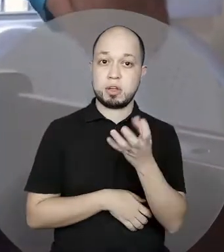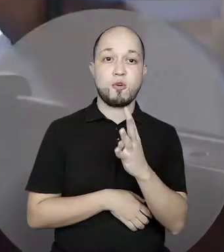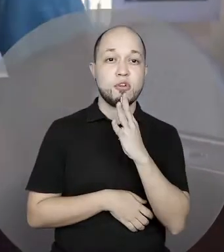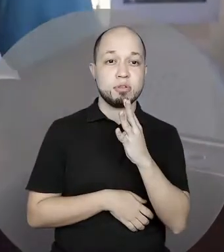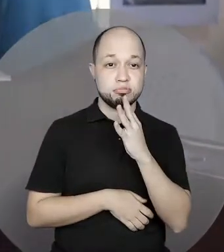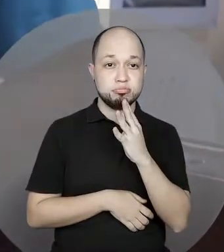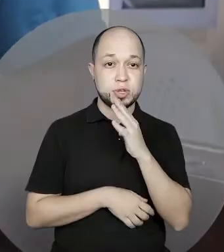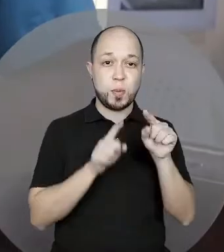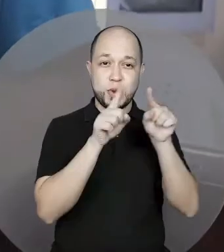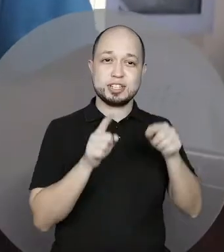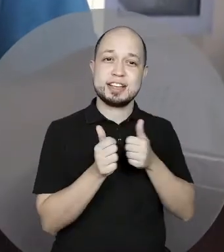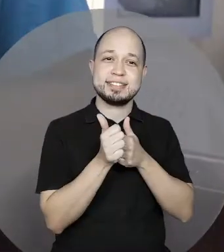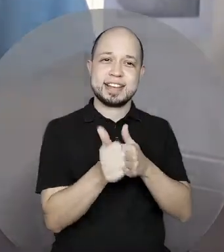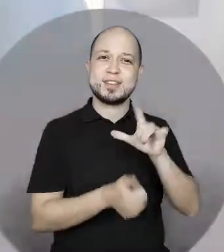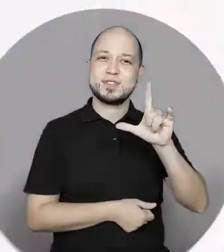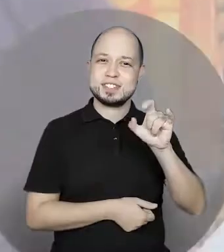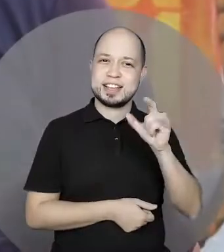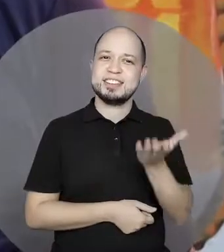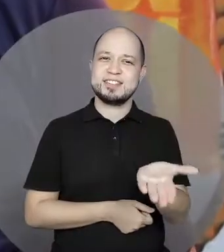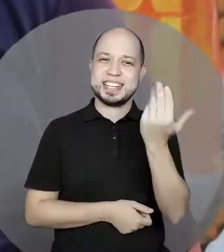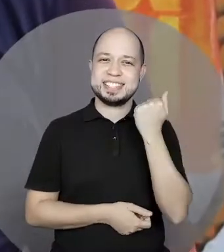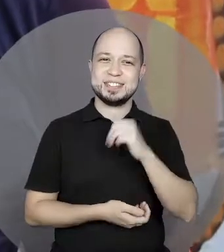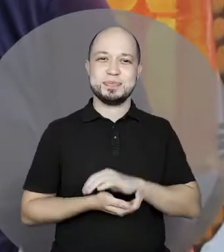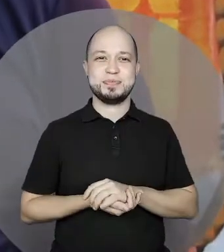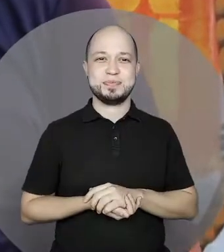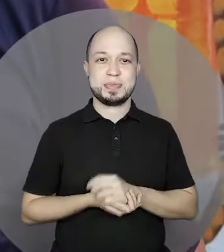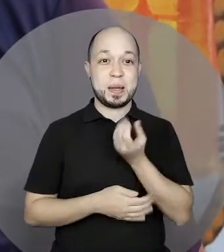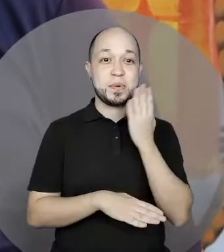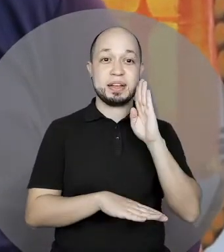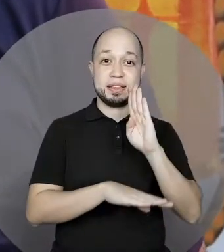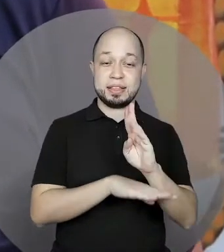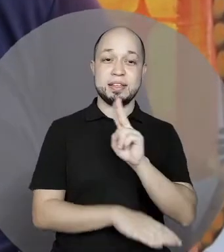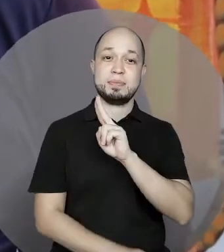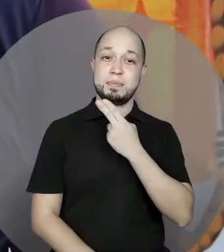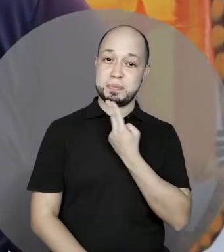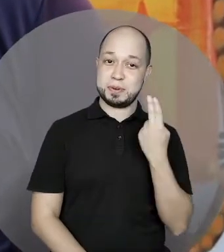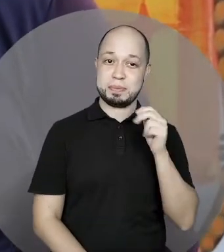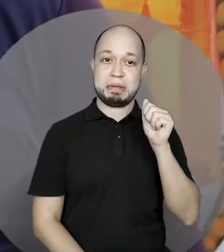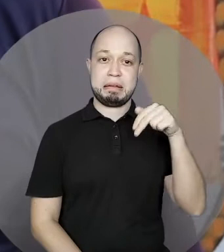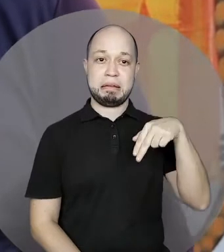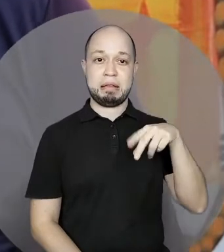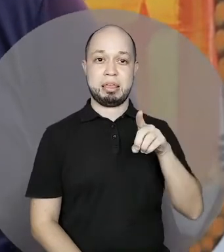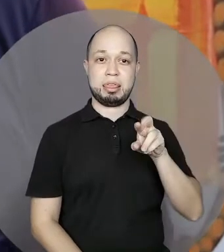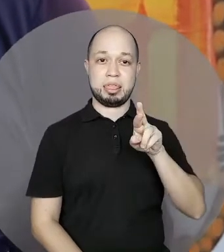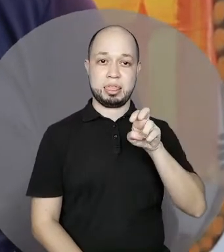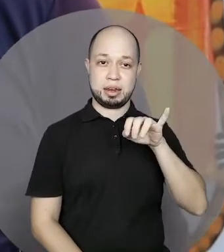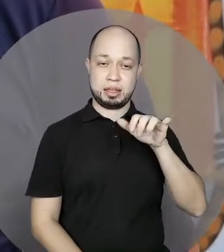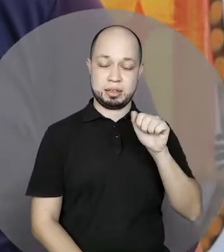segue a gente no Instagram e vem com a gente. Boa tarde, eu sou a Andréia, atualmente coordenadora do Espaço Geração Cidadã,